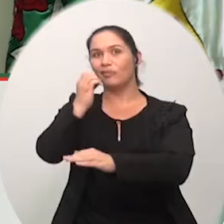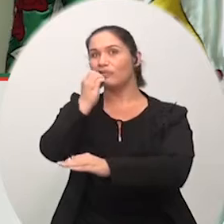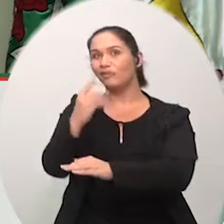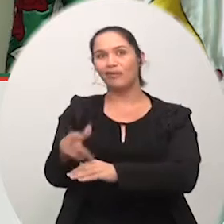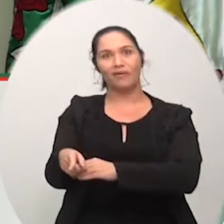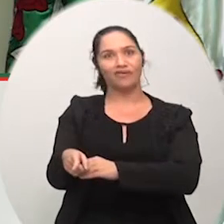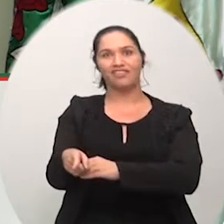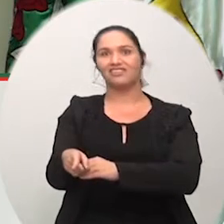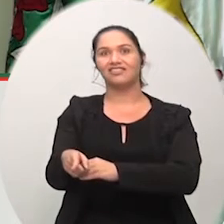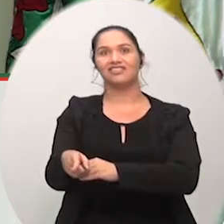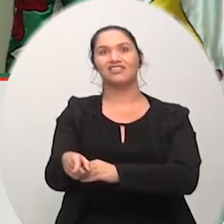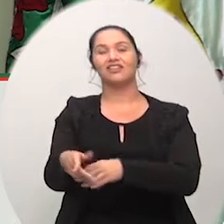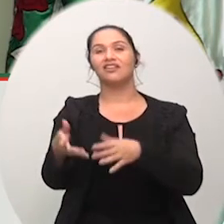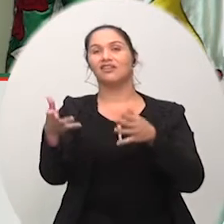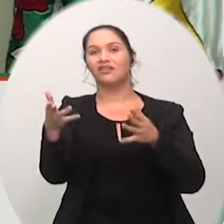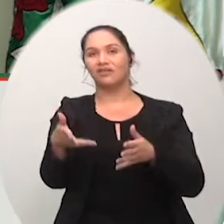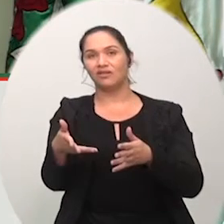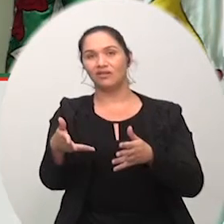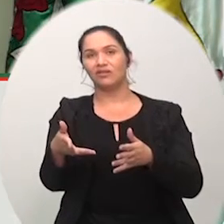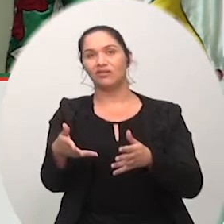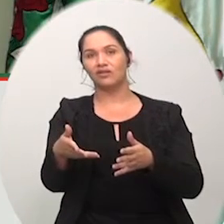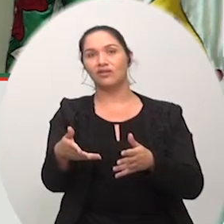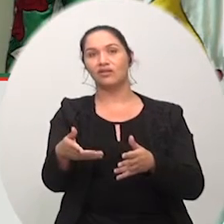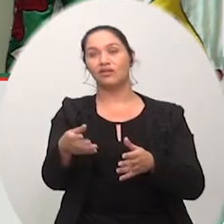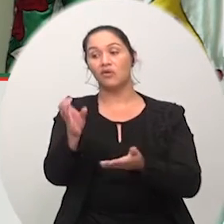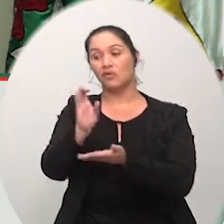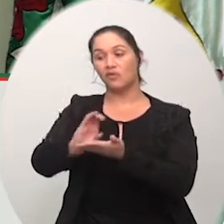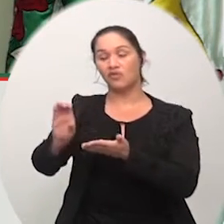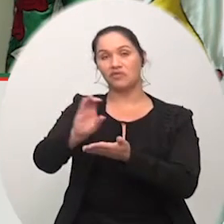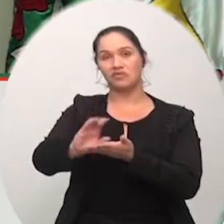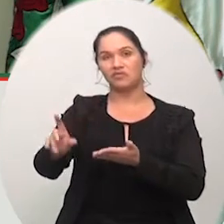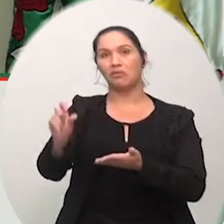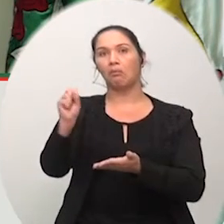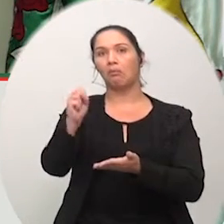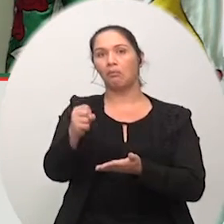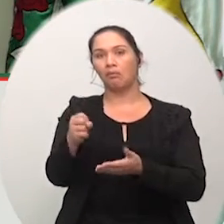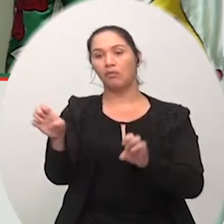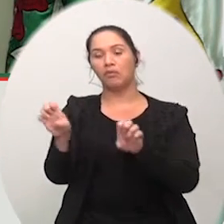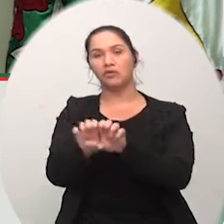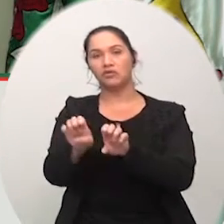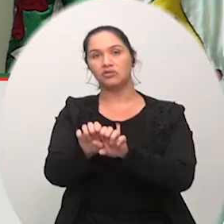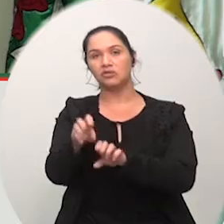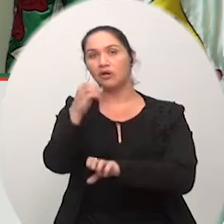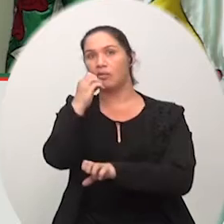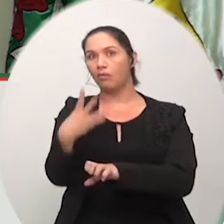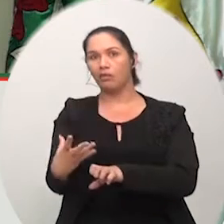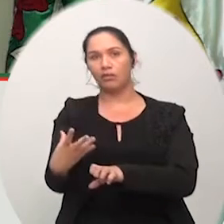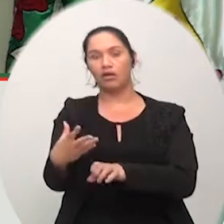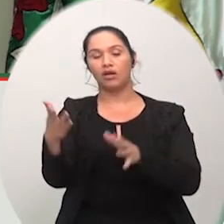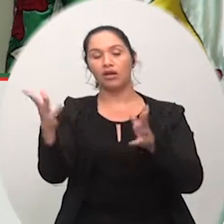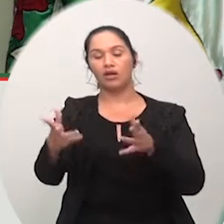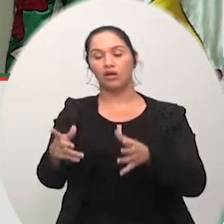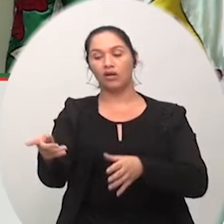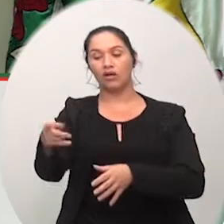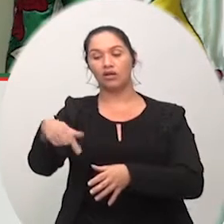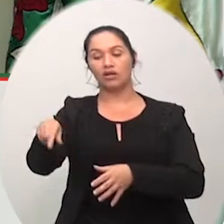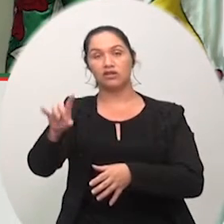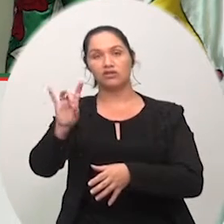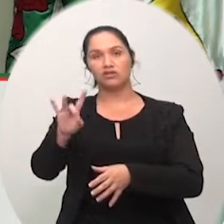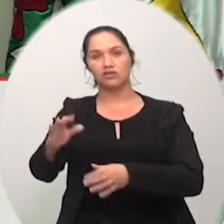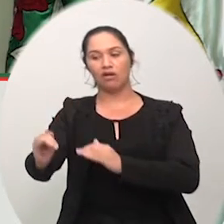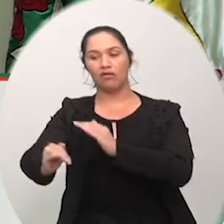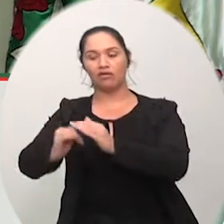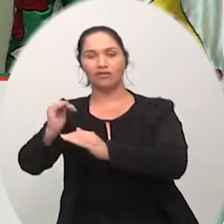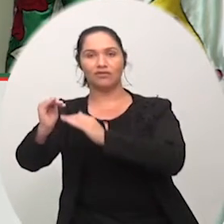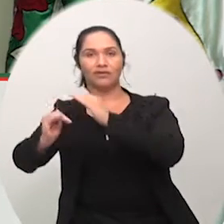pronta para receber já recebeu os investimentos de infraestrutura que eram necessários para o crescimento dela e agora nós precisamos trabalhar